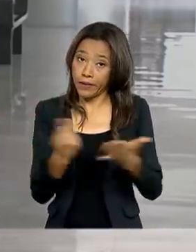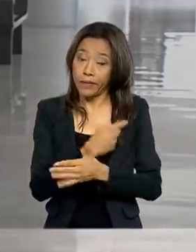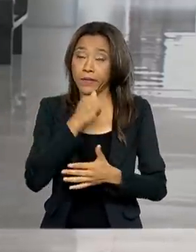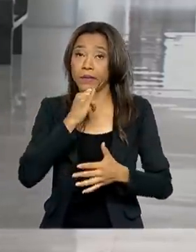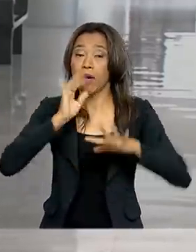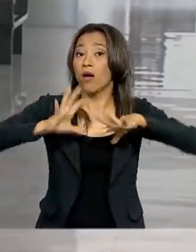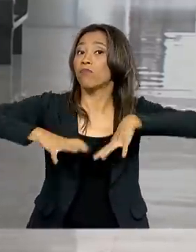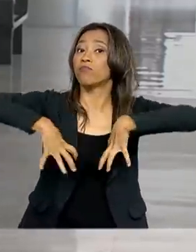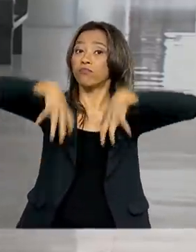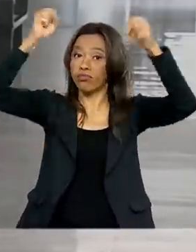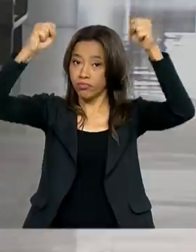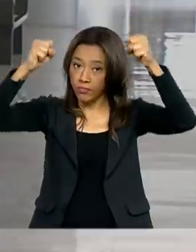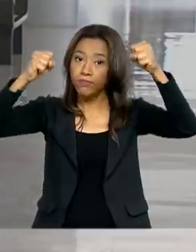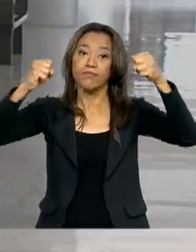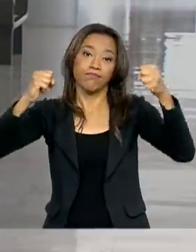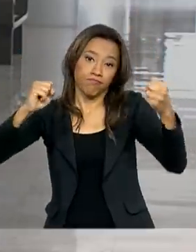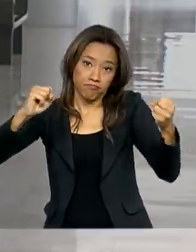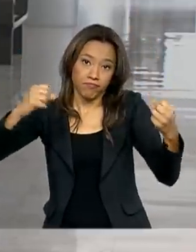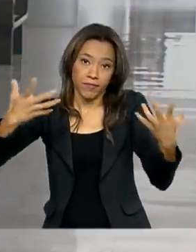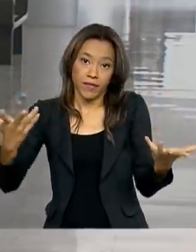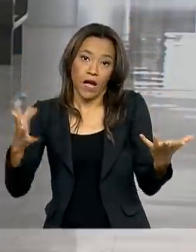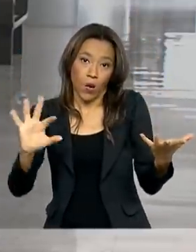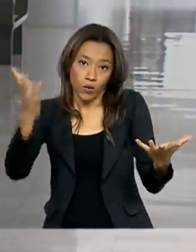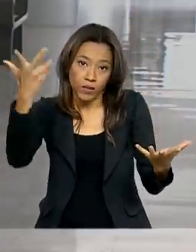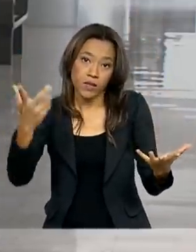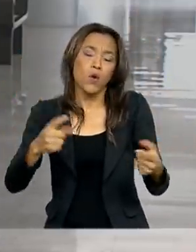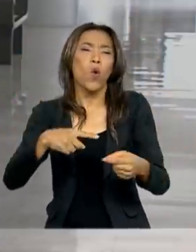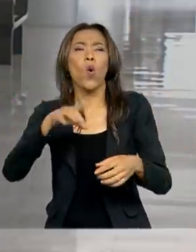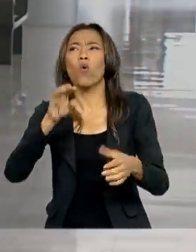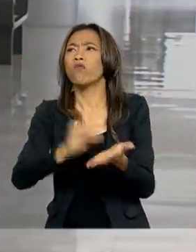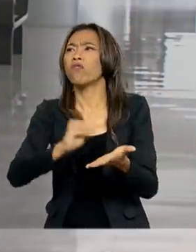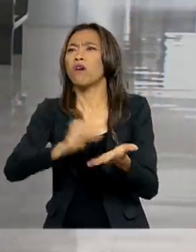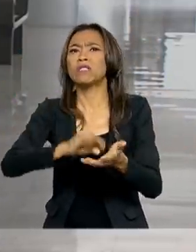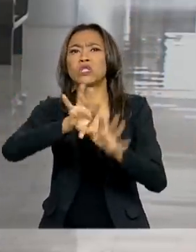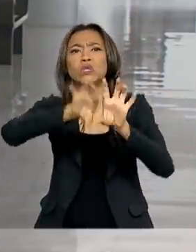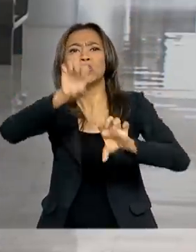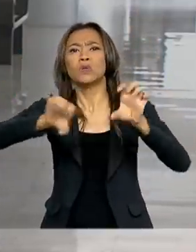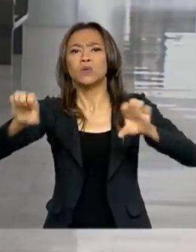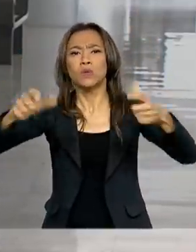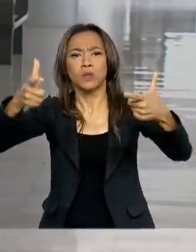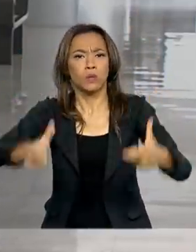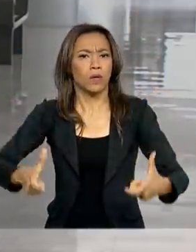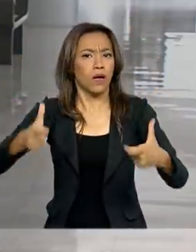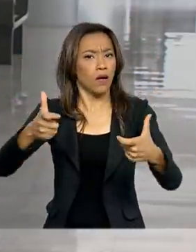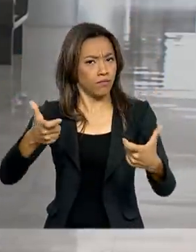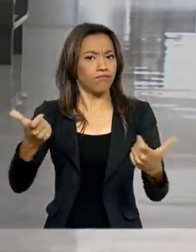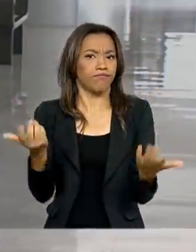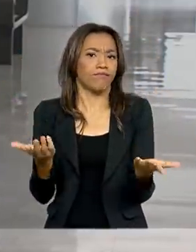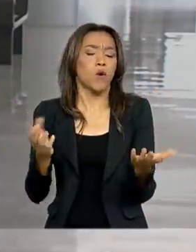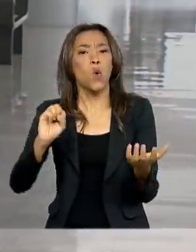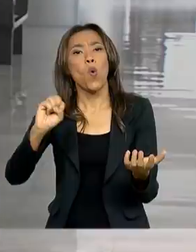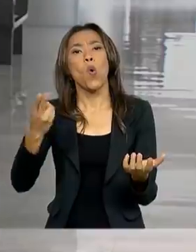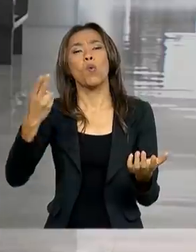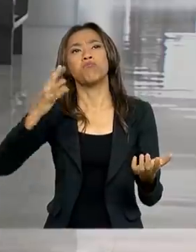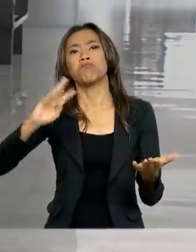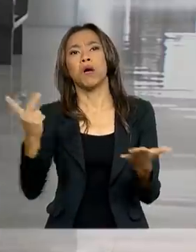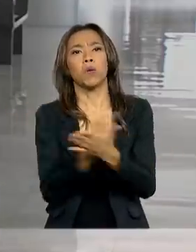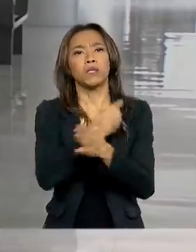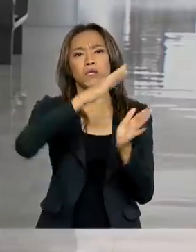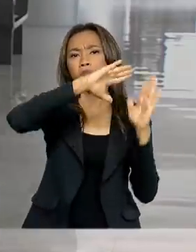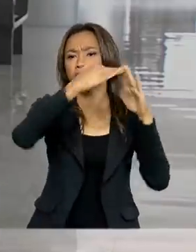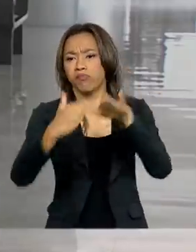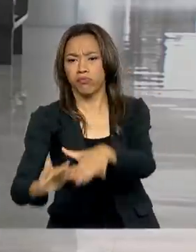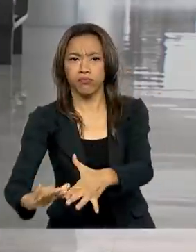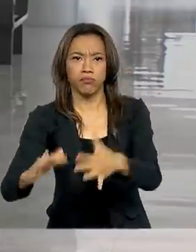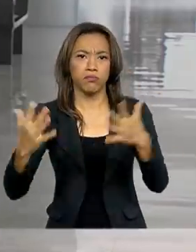faltado luz ou por conta de algum problema de infraestrutura no local de prova. Ou ainda por conta de desastres naturais ou falha